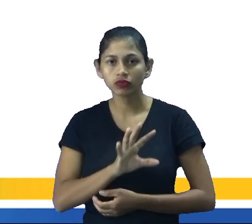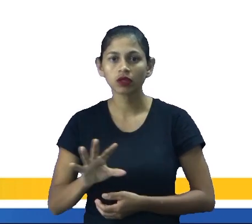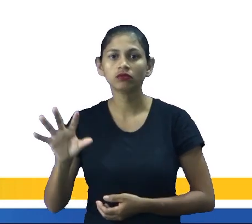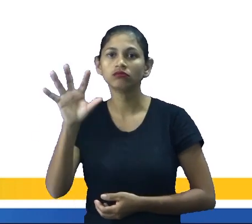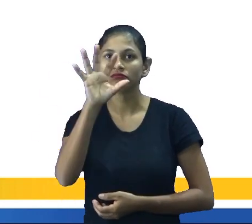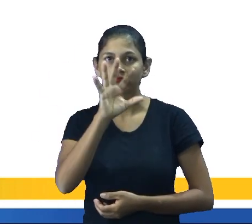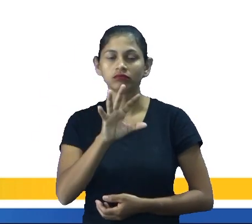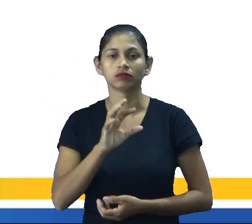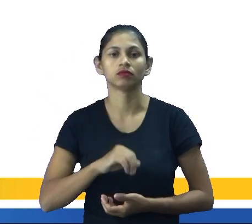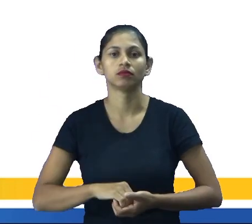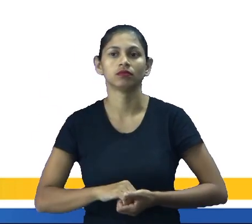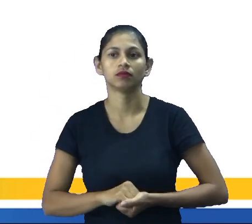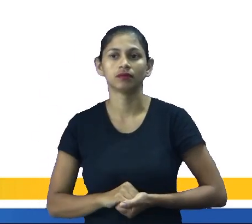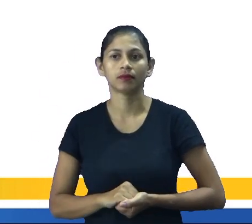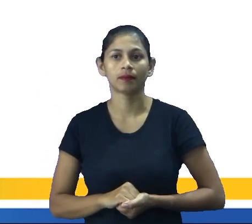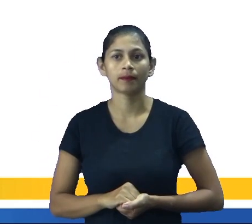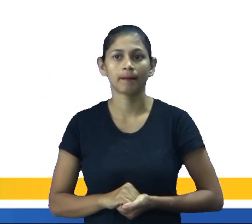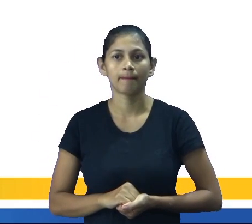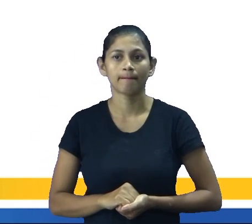festas juninas.